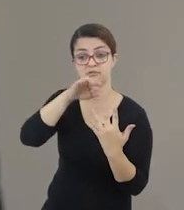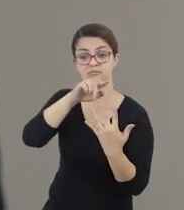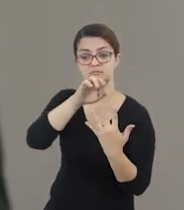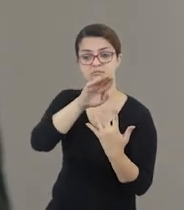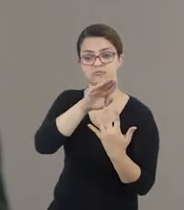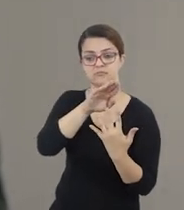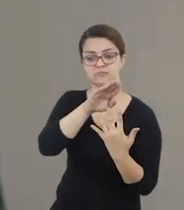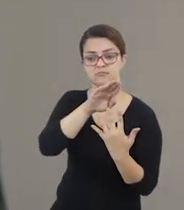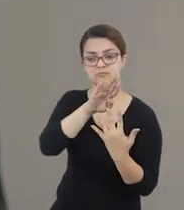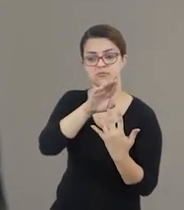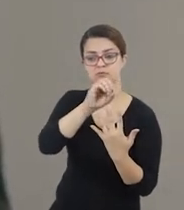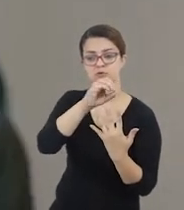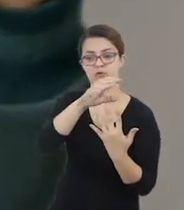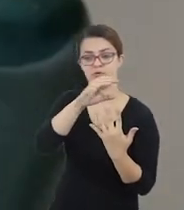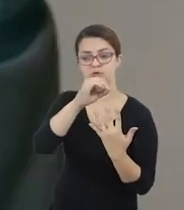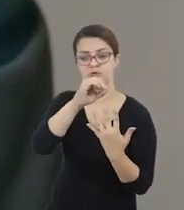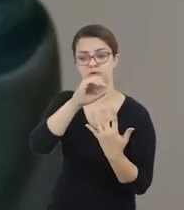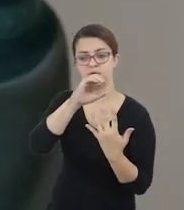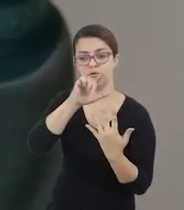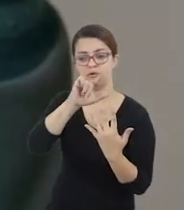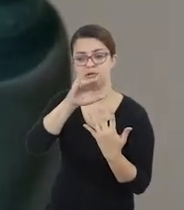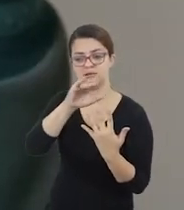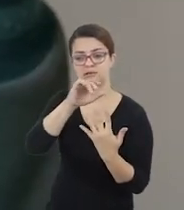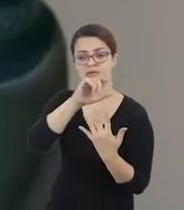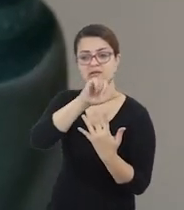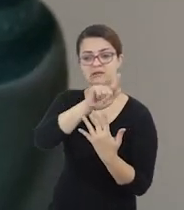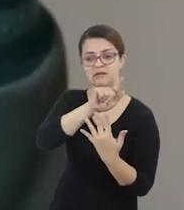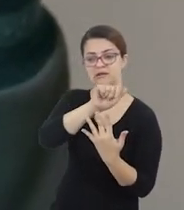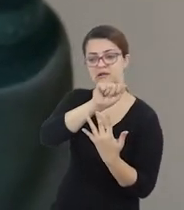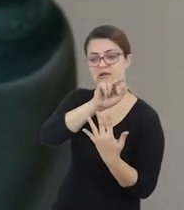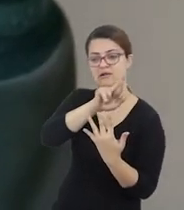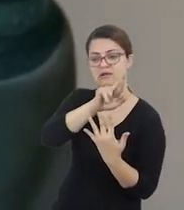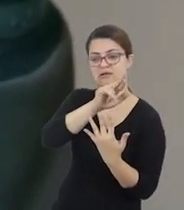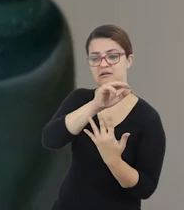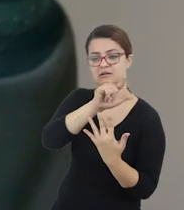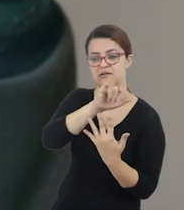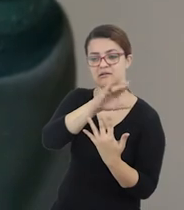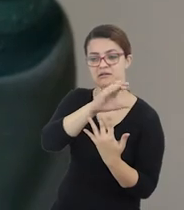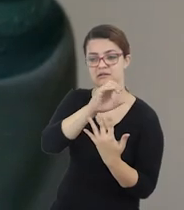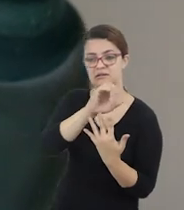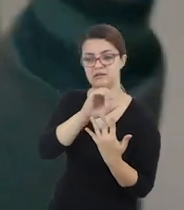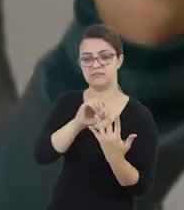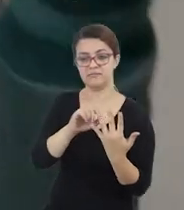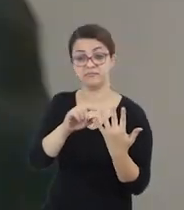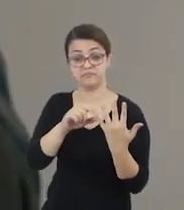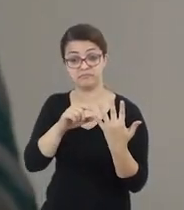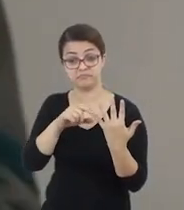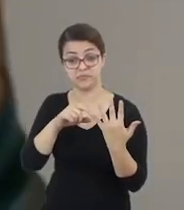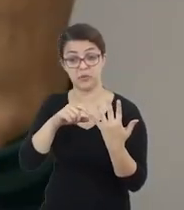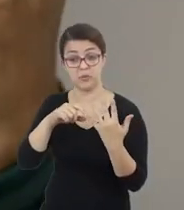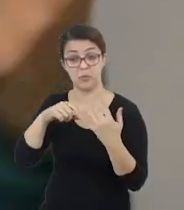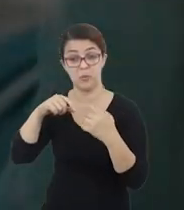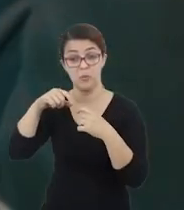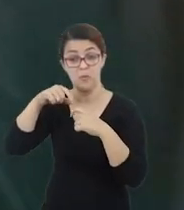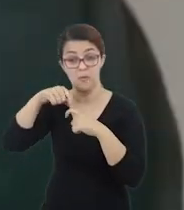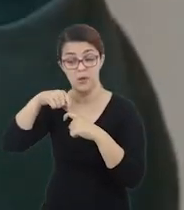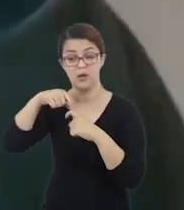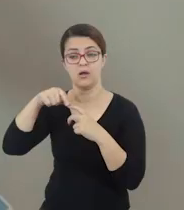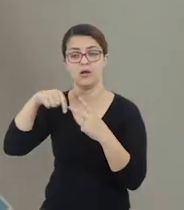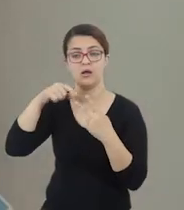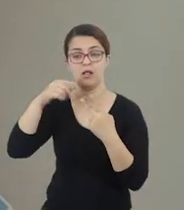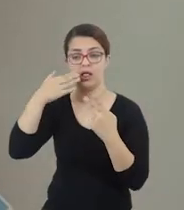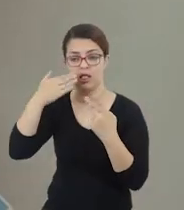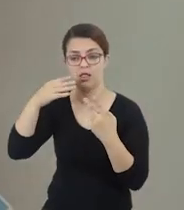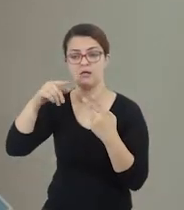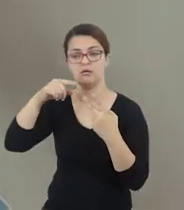Broccoli, broccoli. E garlic, garlic. A missão de vocês também